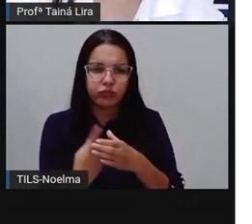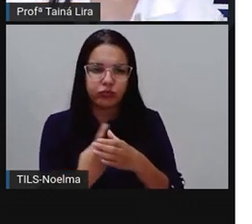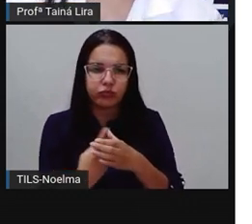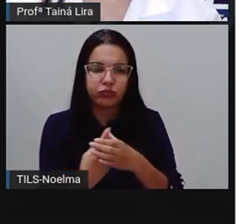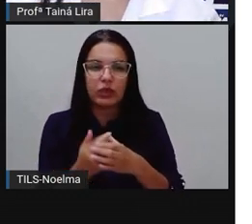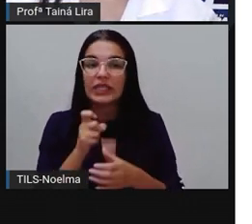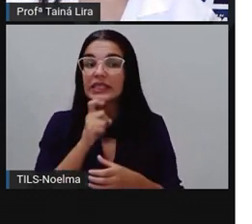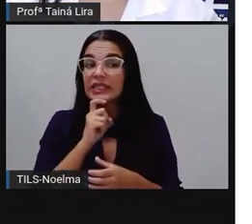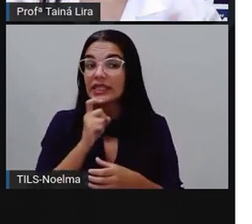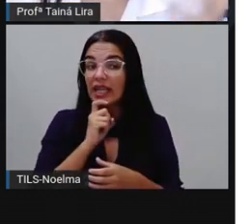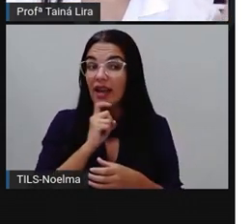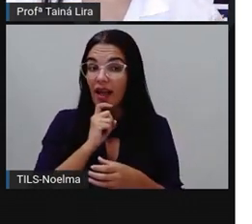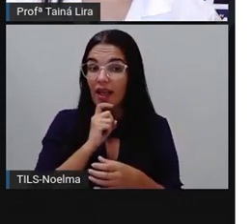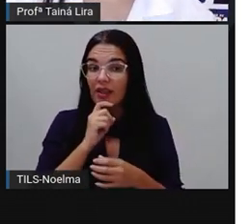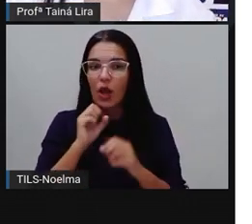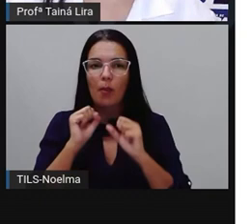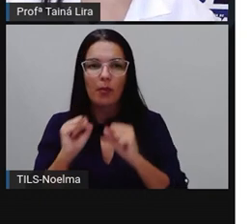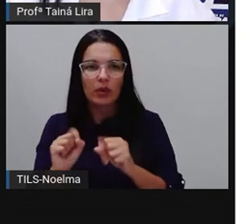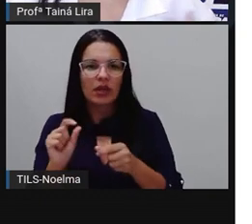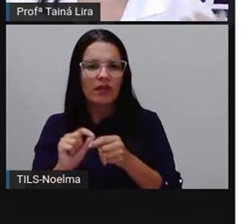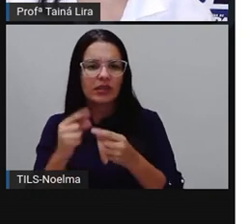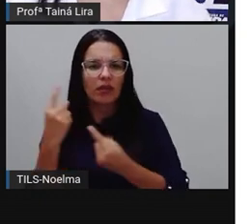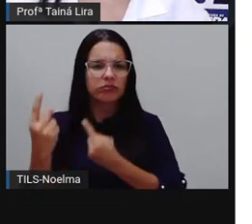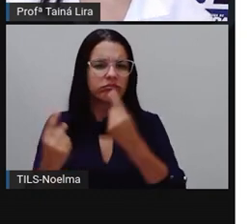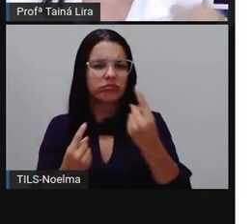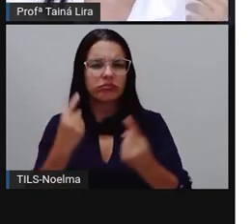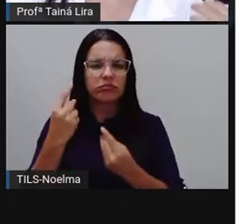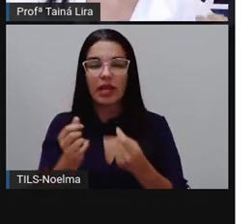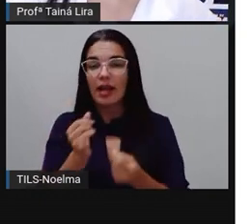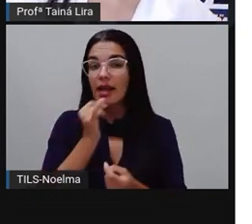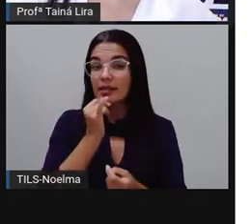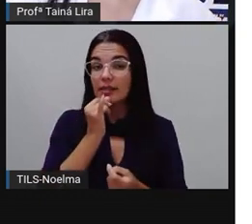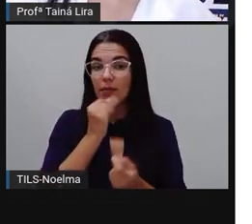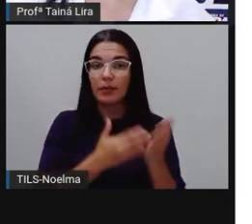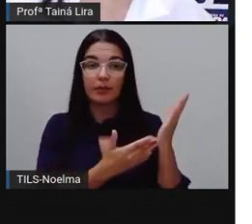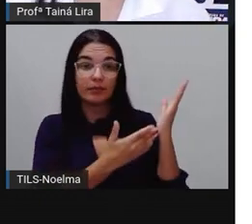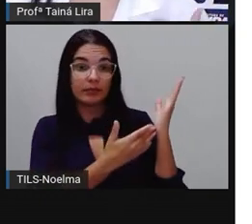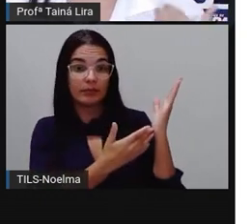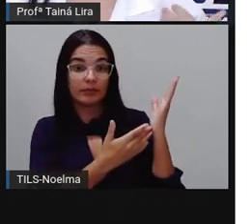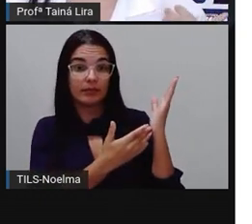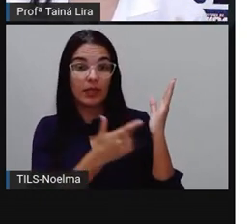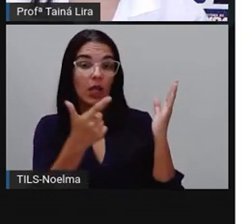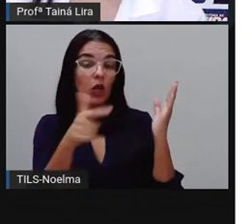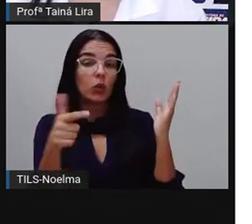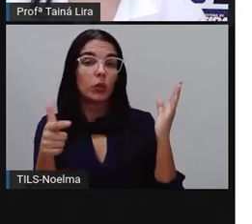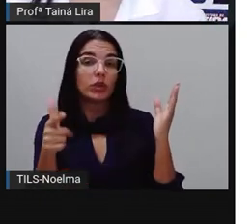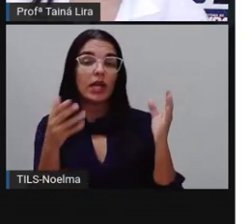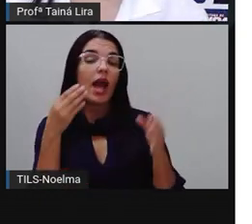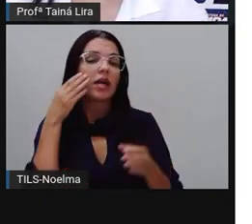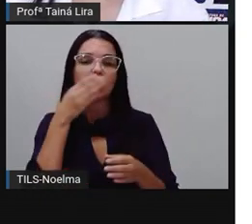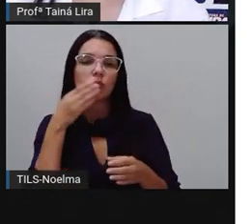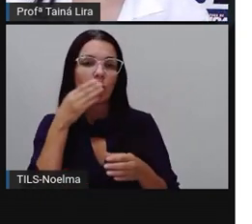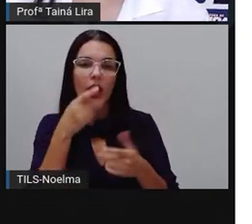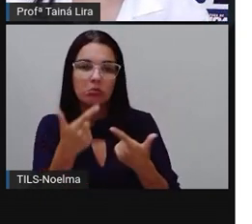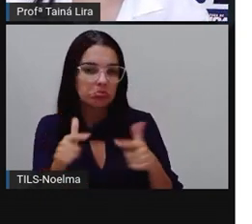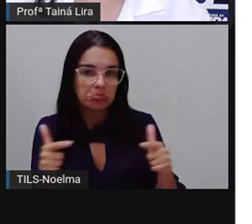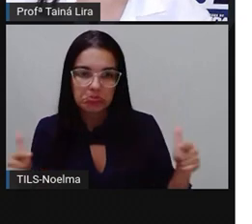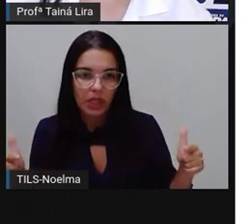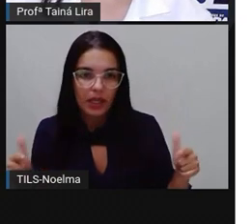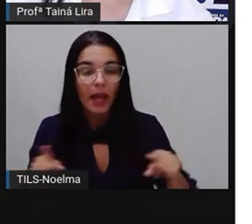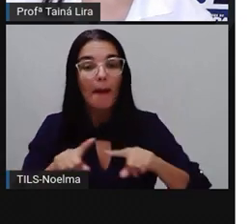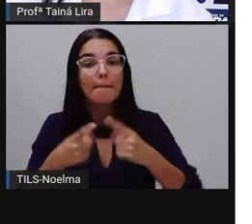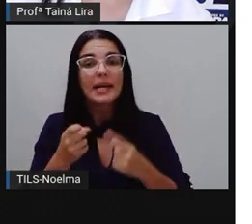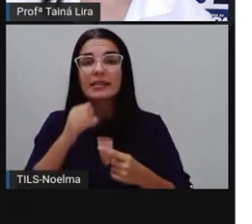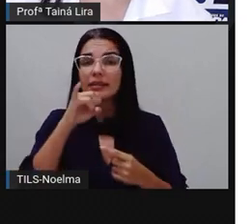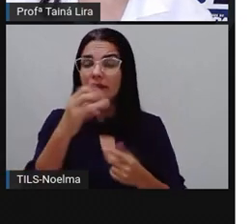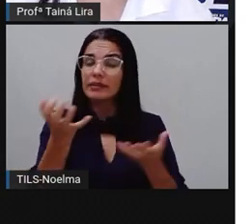podemos, né, fazer algumas variações dessa receita. Por exemplo, essa receita é uma receita que não vai ir açúcar, tá? Mas,